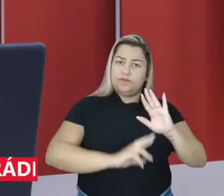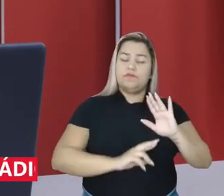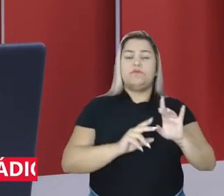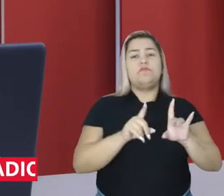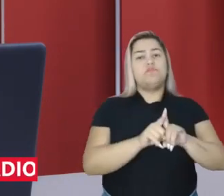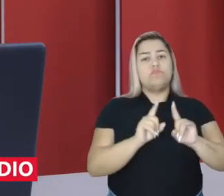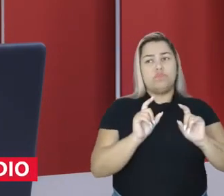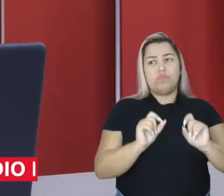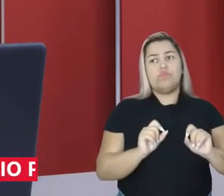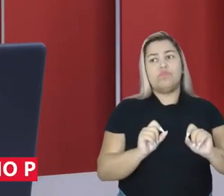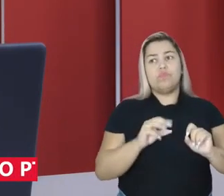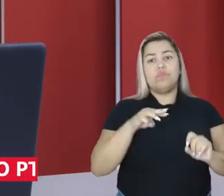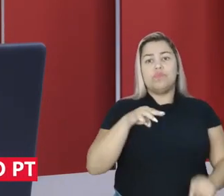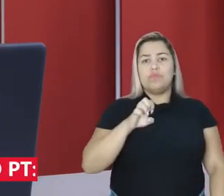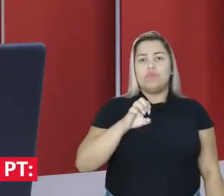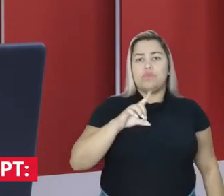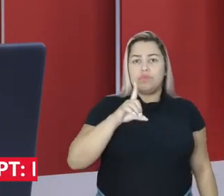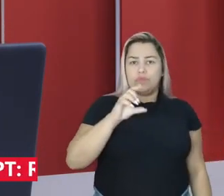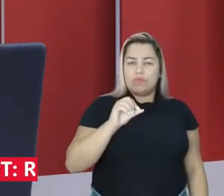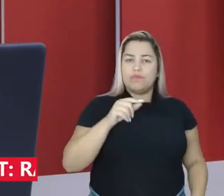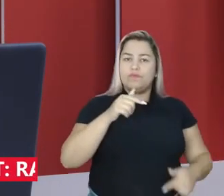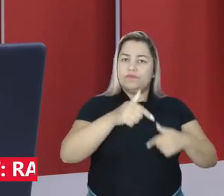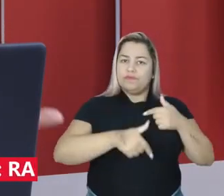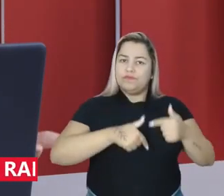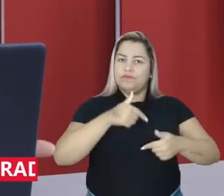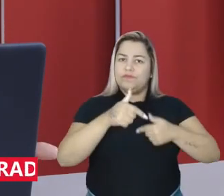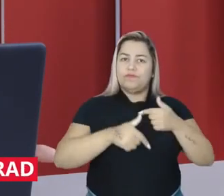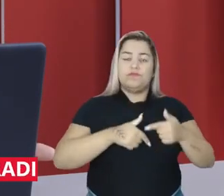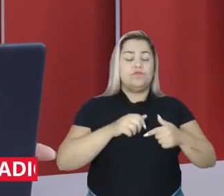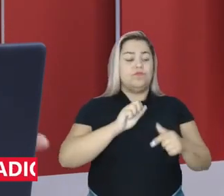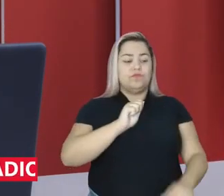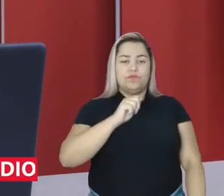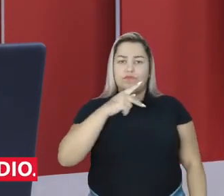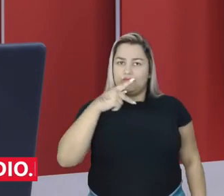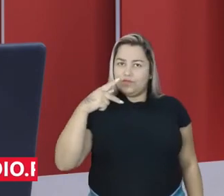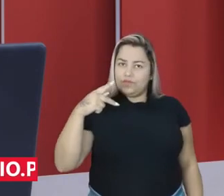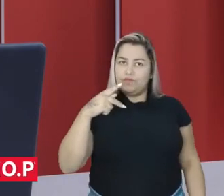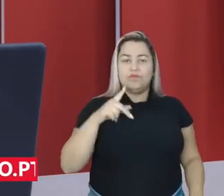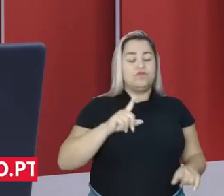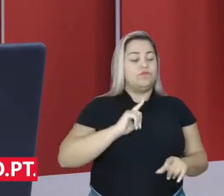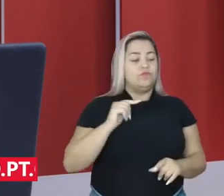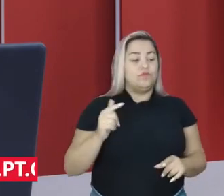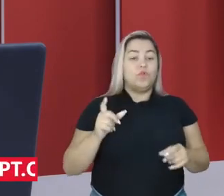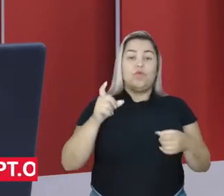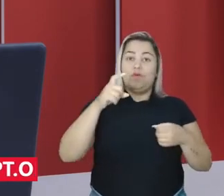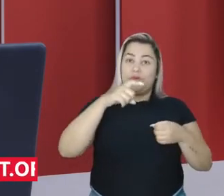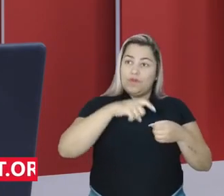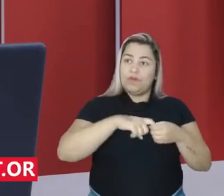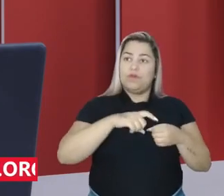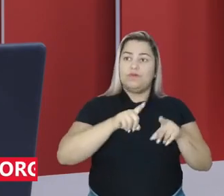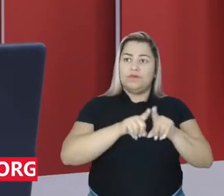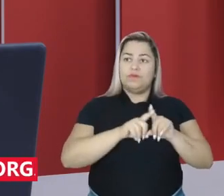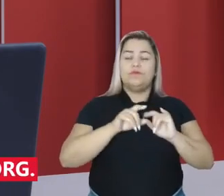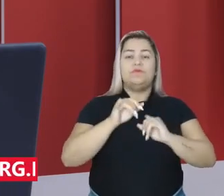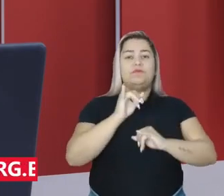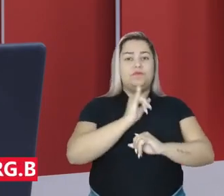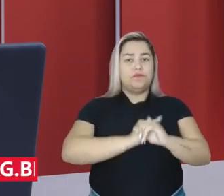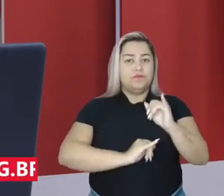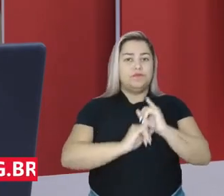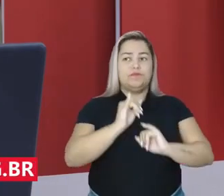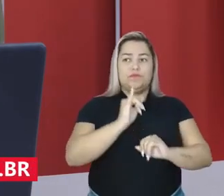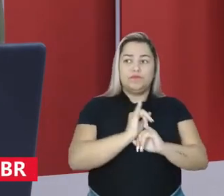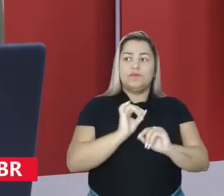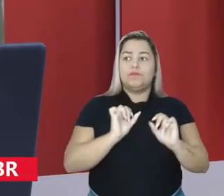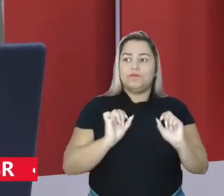esse mercado aí de trabalho por aplicativos que já é um caminho sem volta, né, que a tecnologia trouxe também esse novo formato,